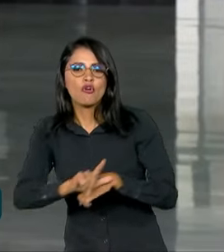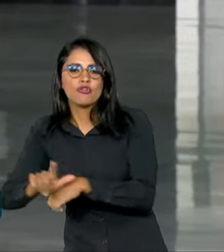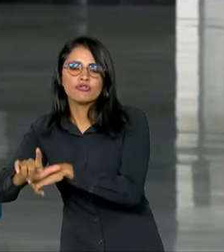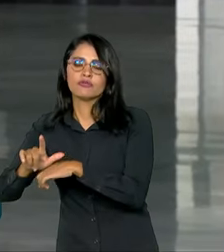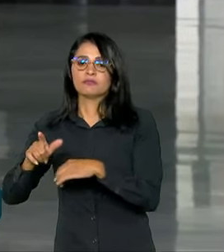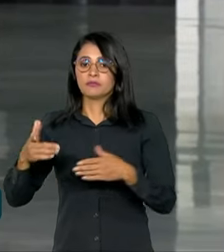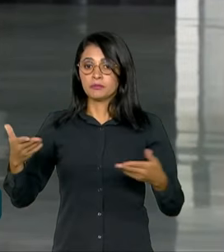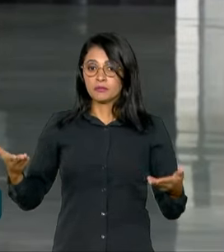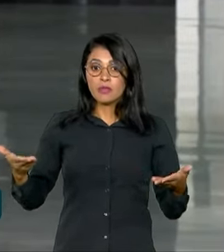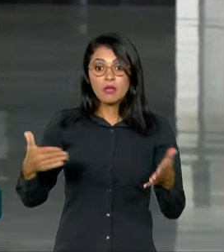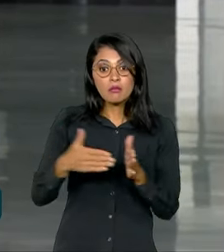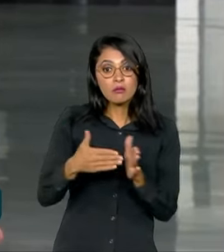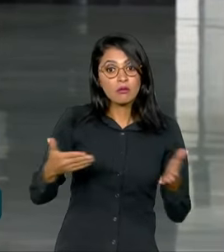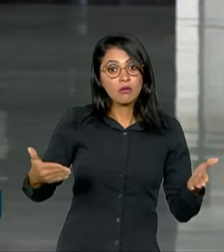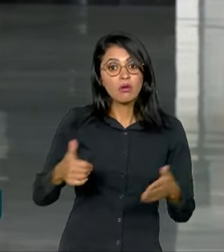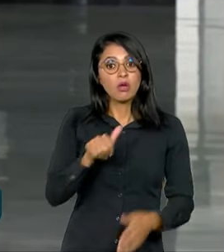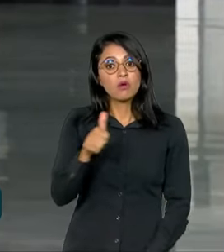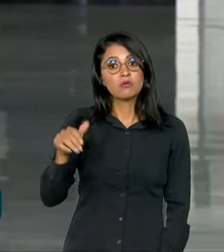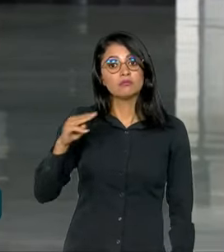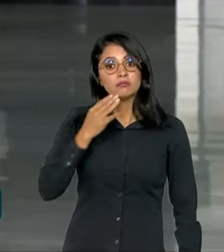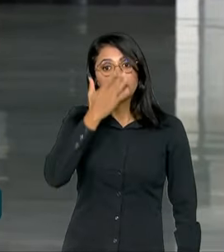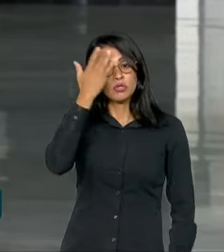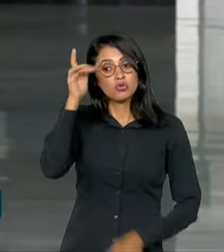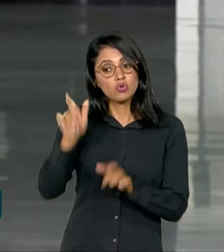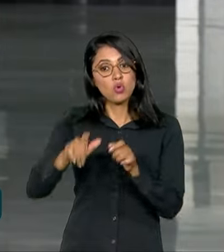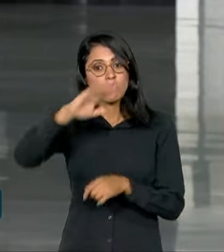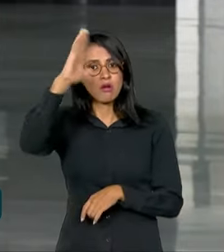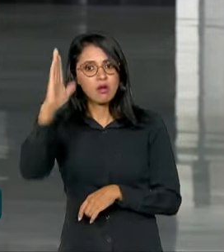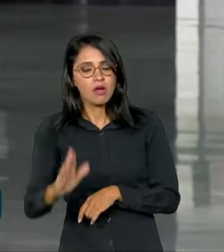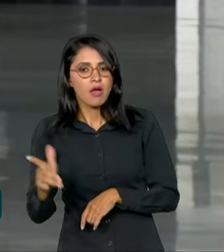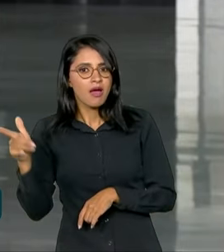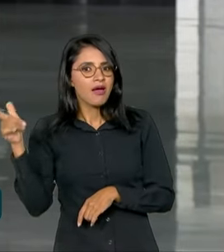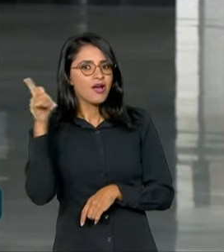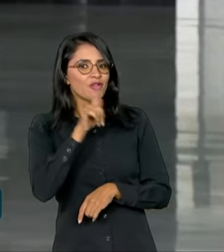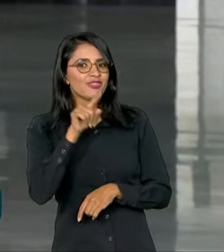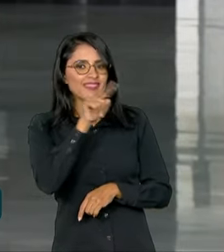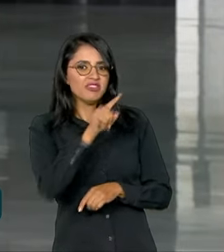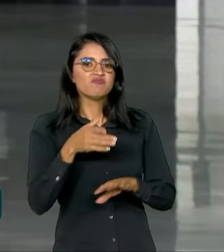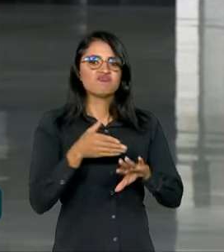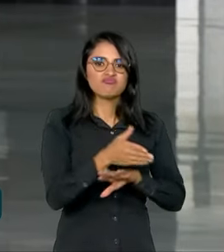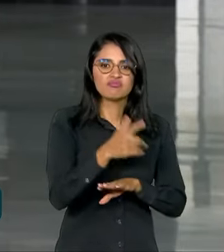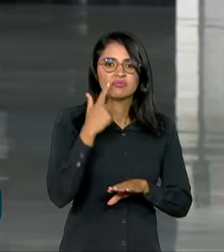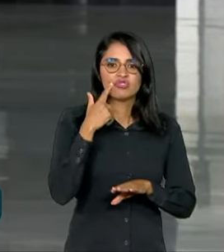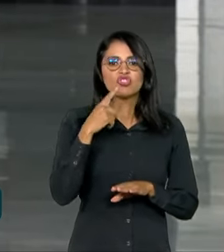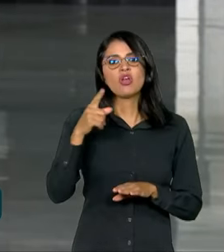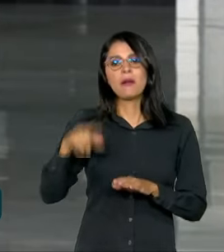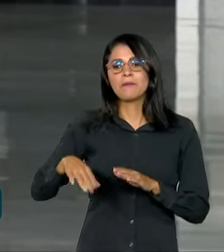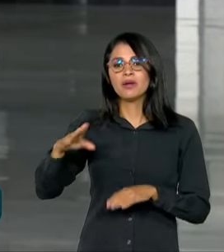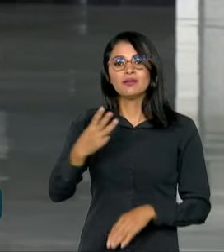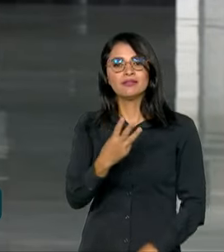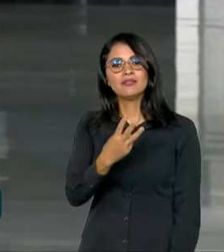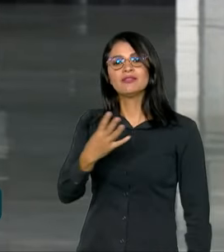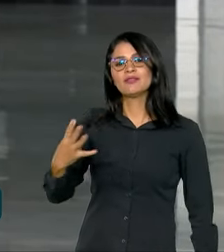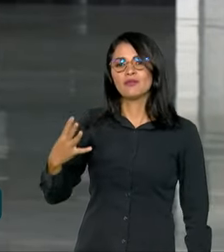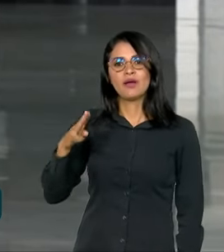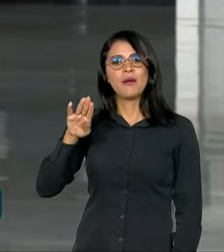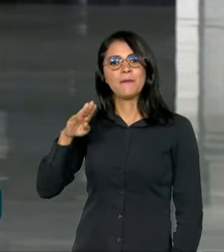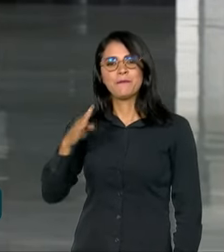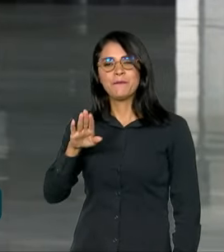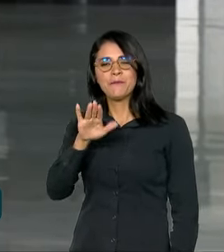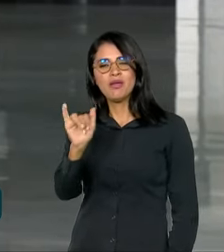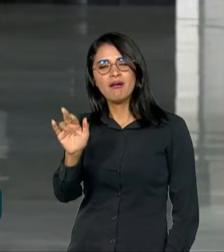Até agora, cerca de 11 milhões de brasileiros já foram beneficiados pelo Desenrola, com mais de R$ bilhões